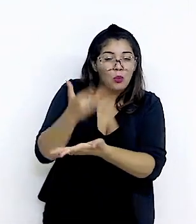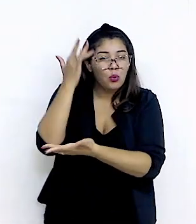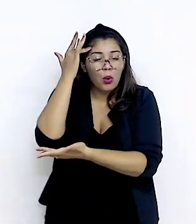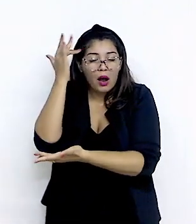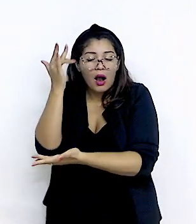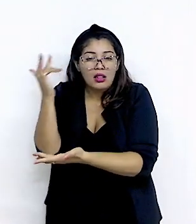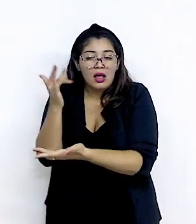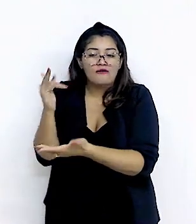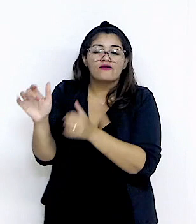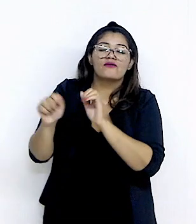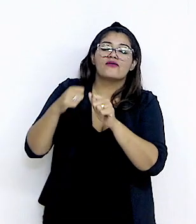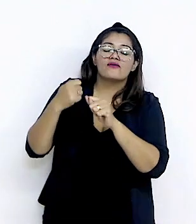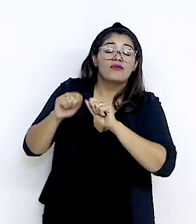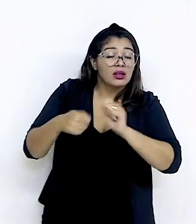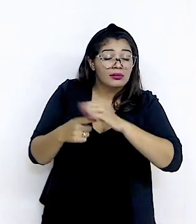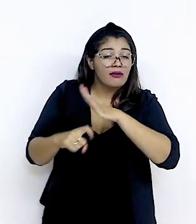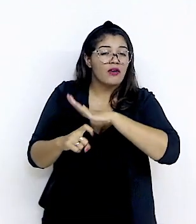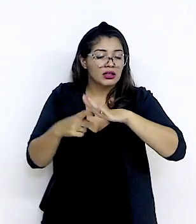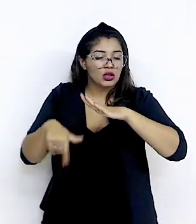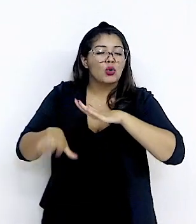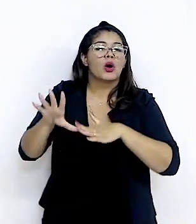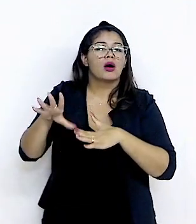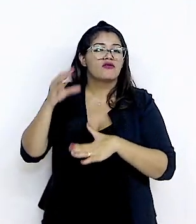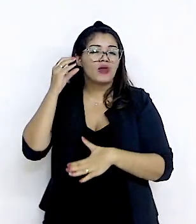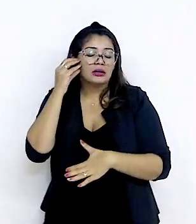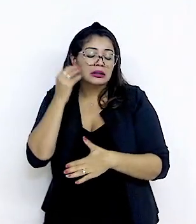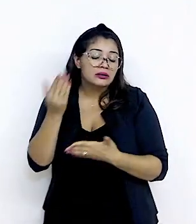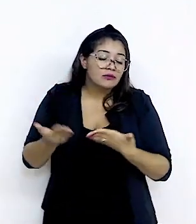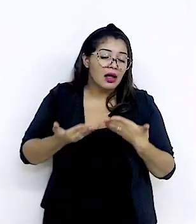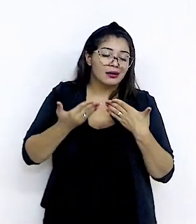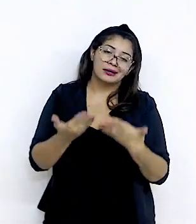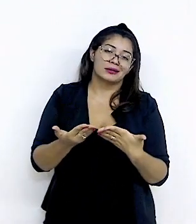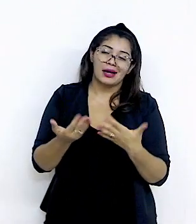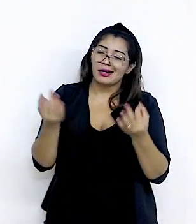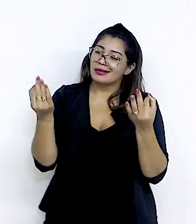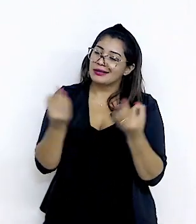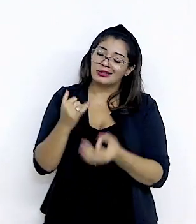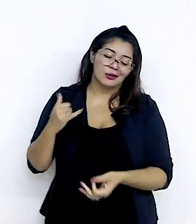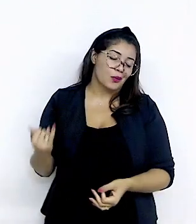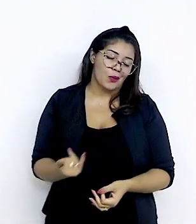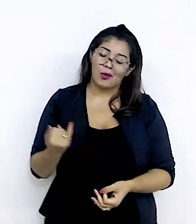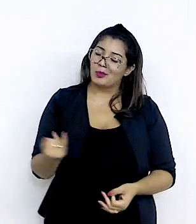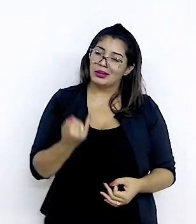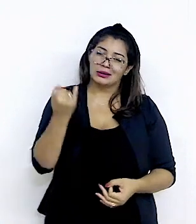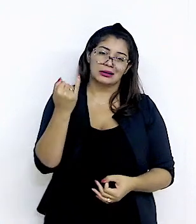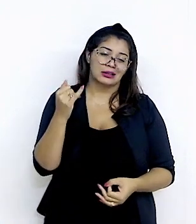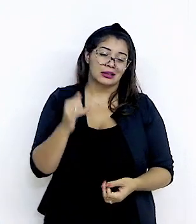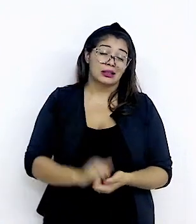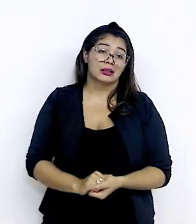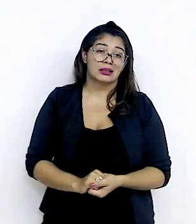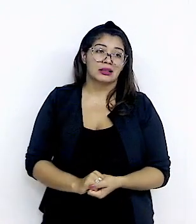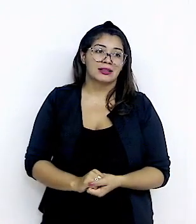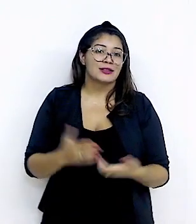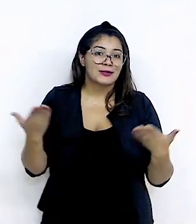financeiras Que Dubai e que os Emirados oferecem É certamente uma oportunidade E devo